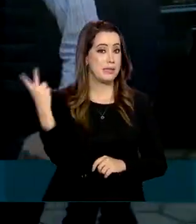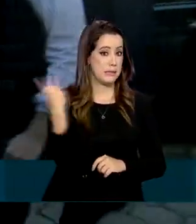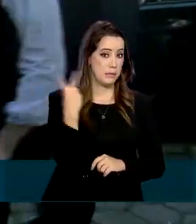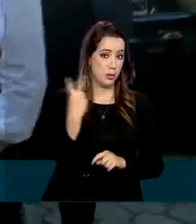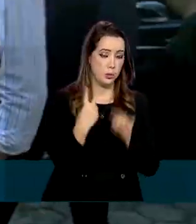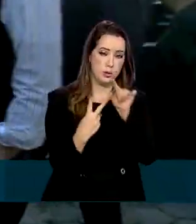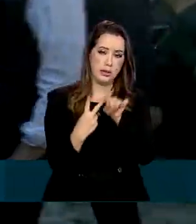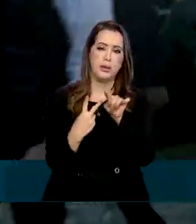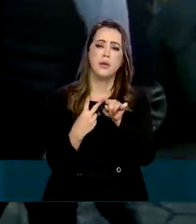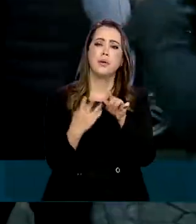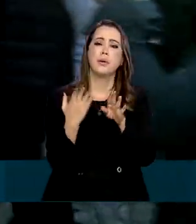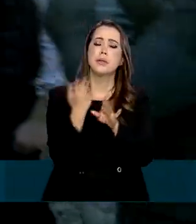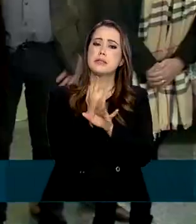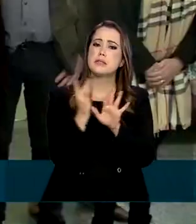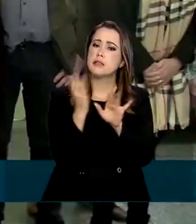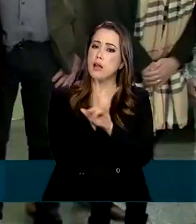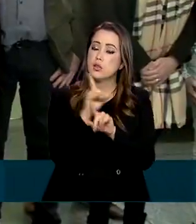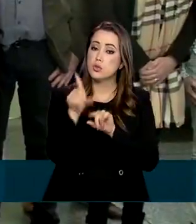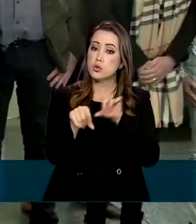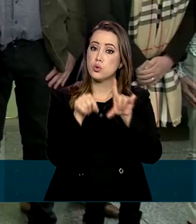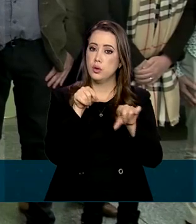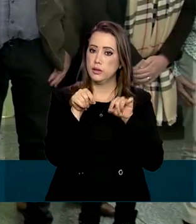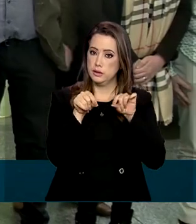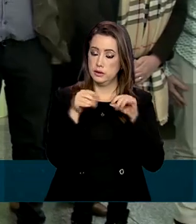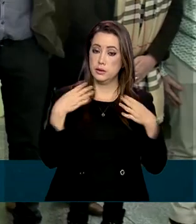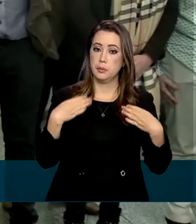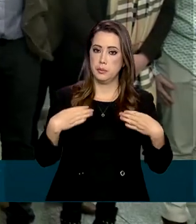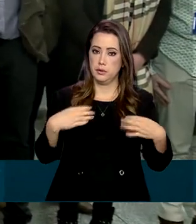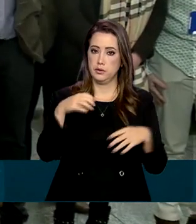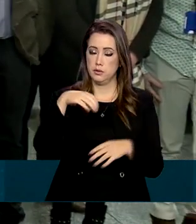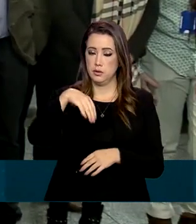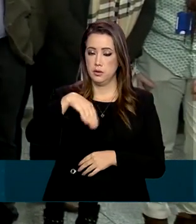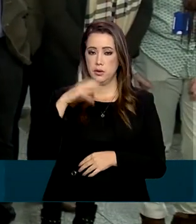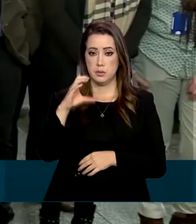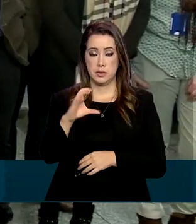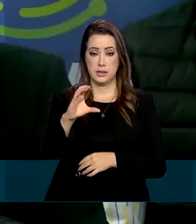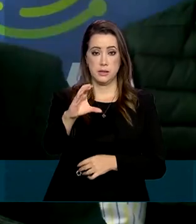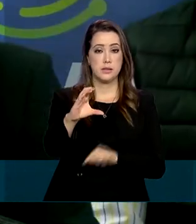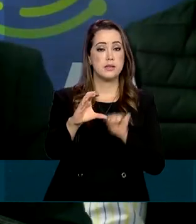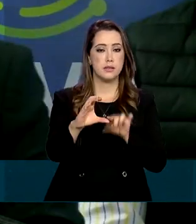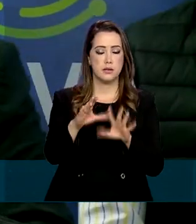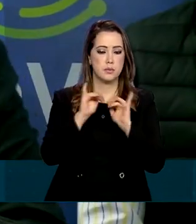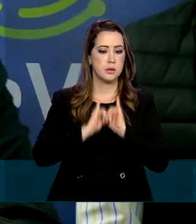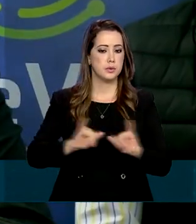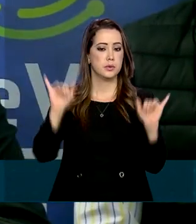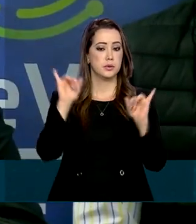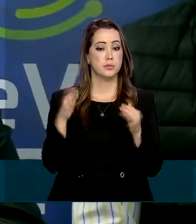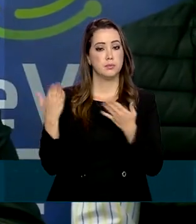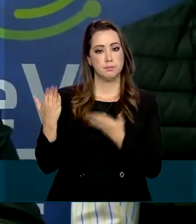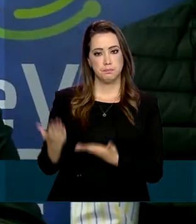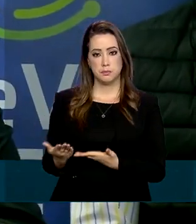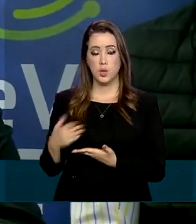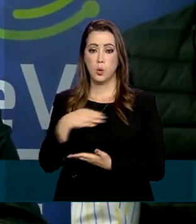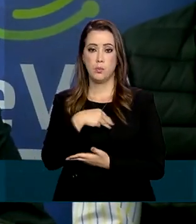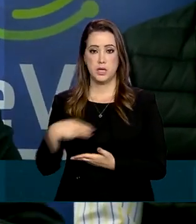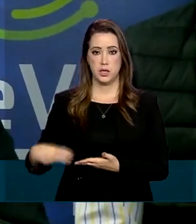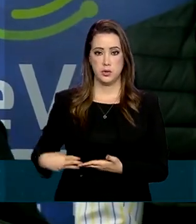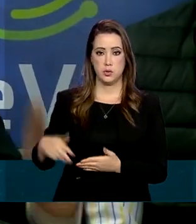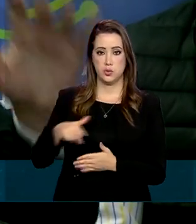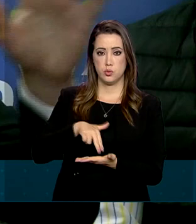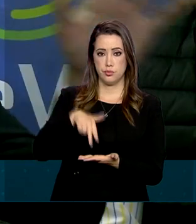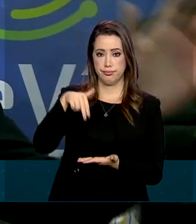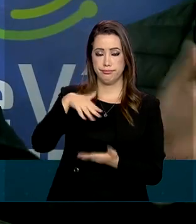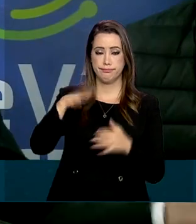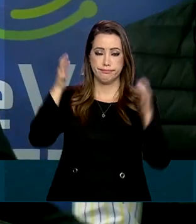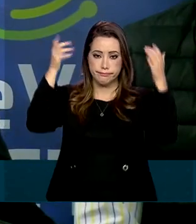segunda cidade escolhida pelo Ministério da Ciência e Tecnologia para participar da campanha. O ministro Marcos Pontes fez o convite